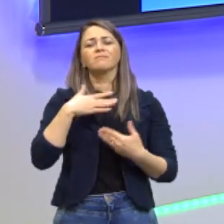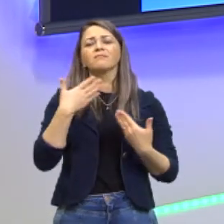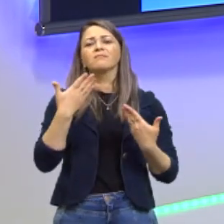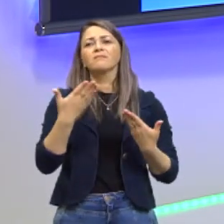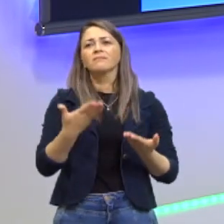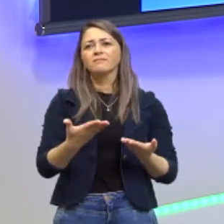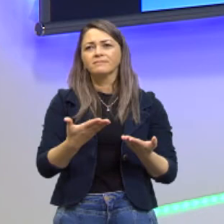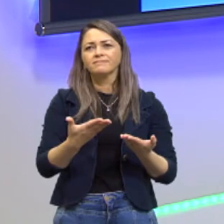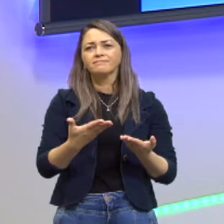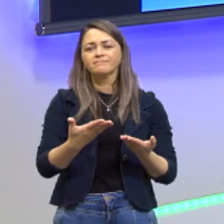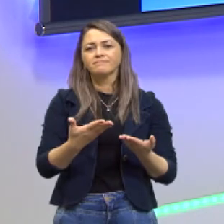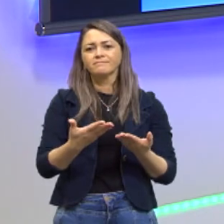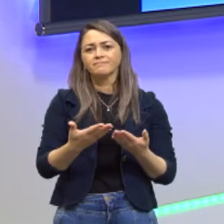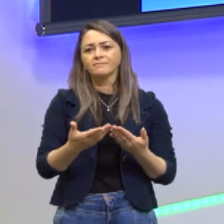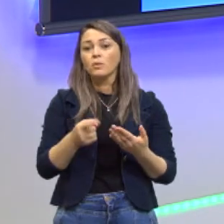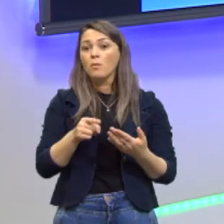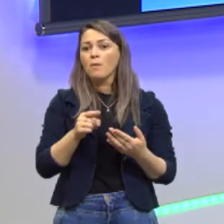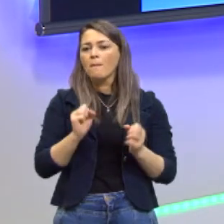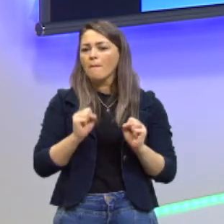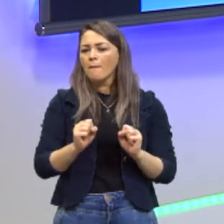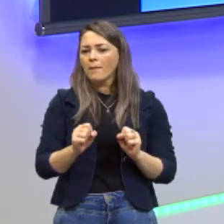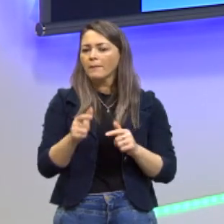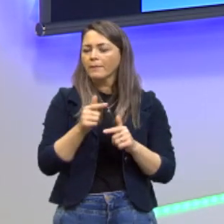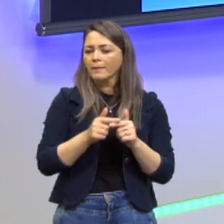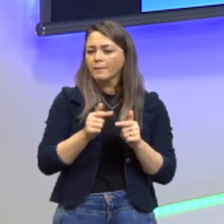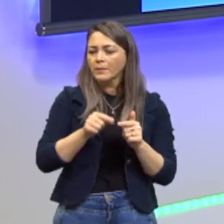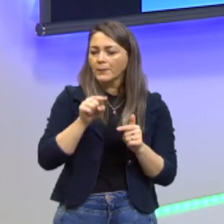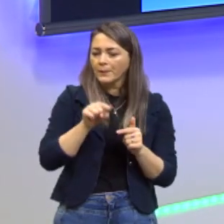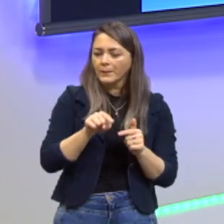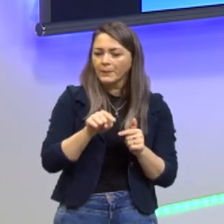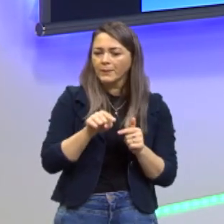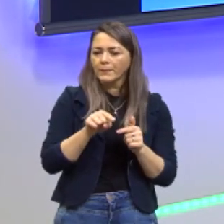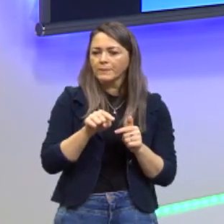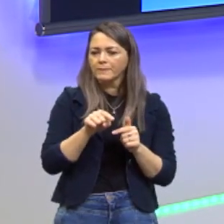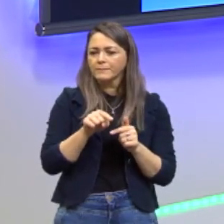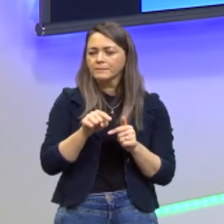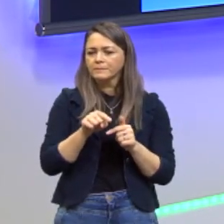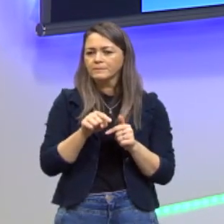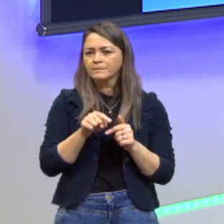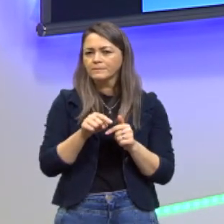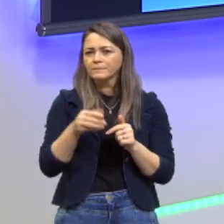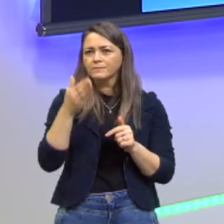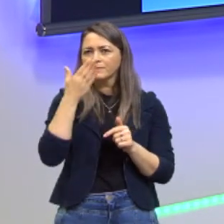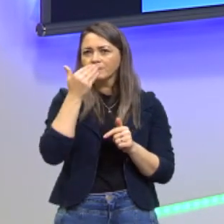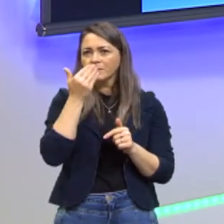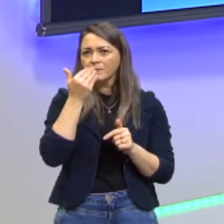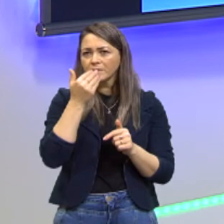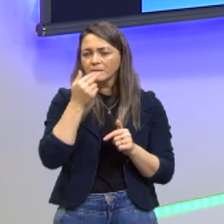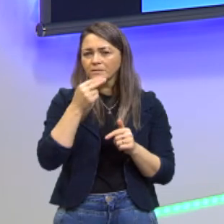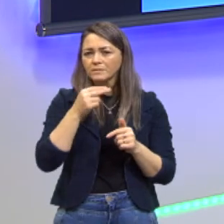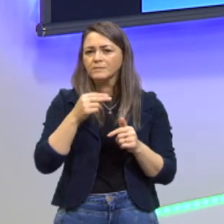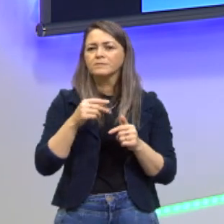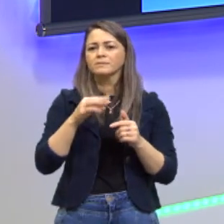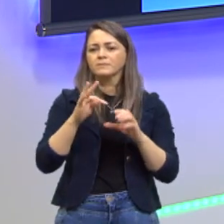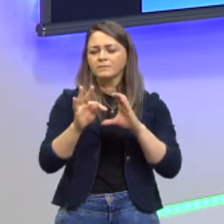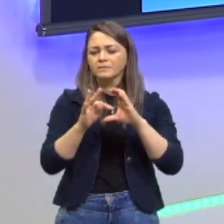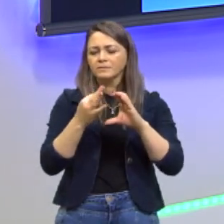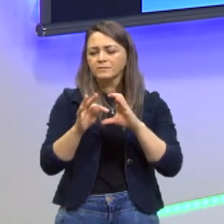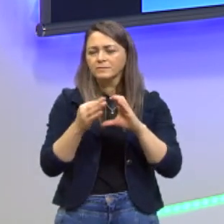mas uma das causas pode ser os alimentos transgênicos que nós consumimos, né?